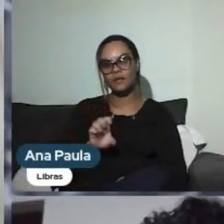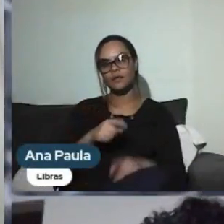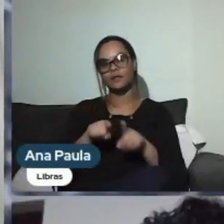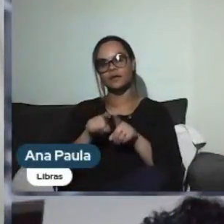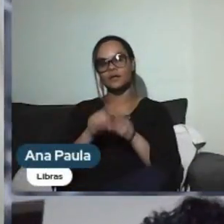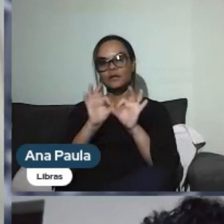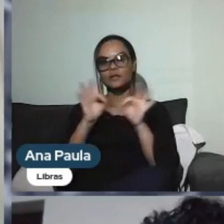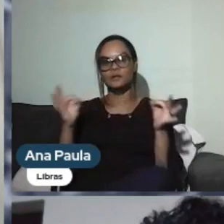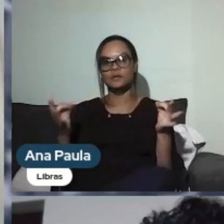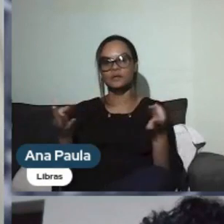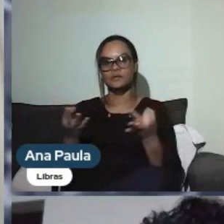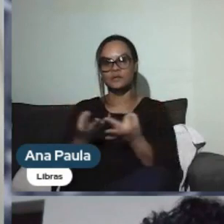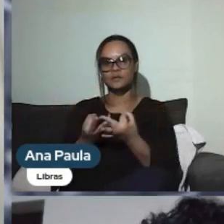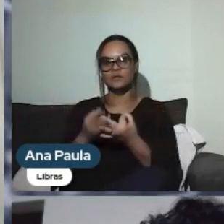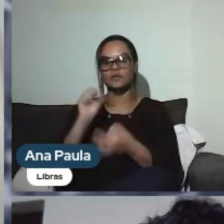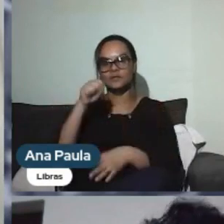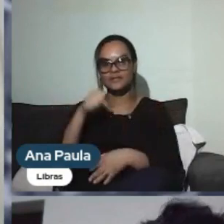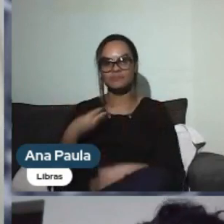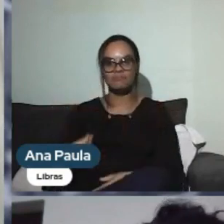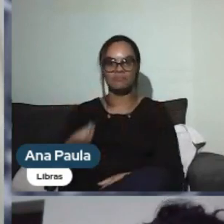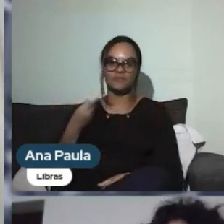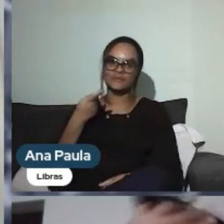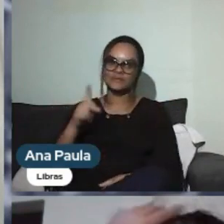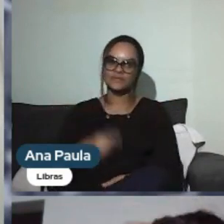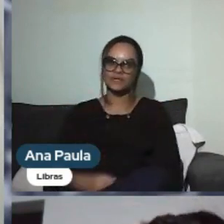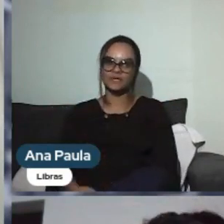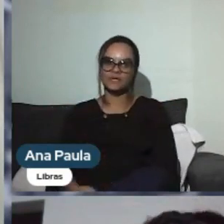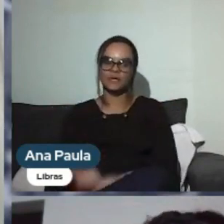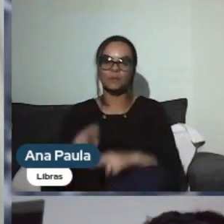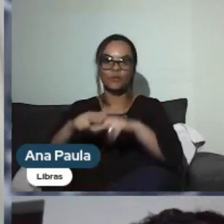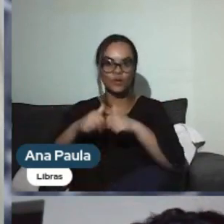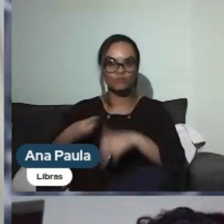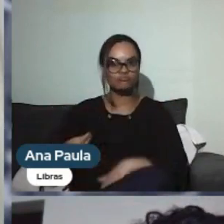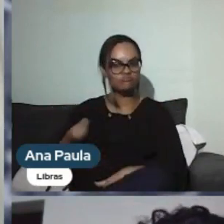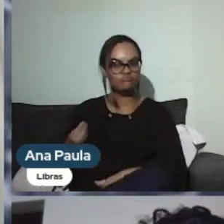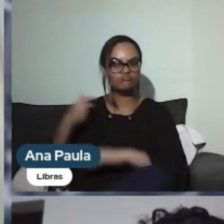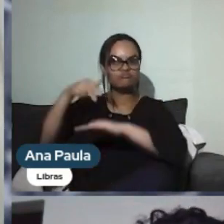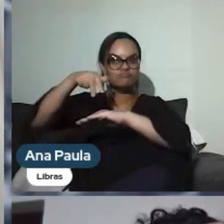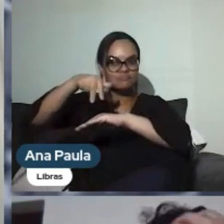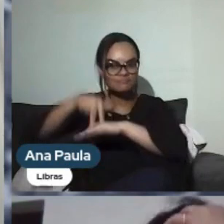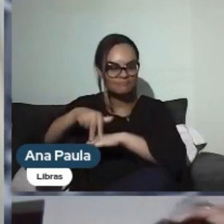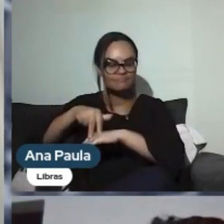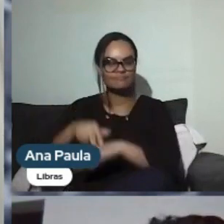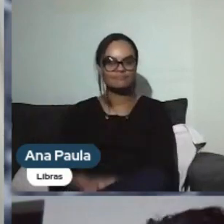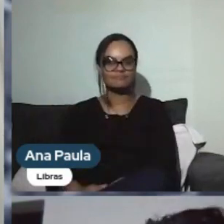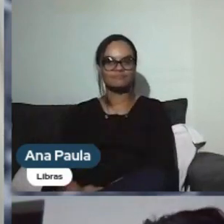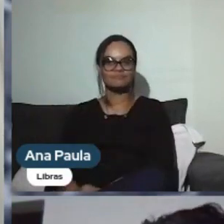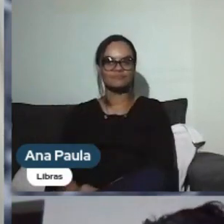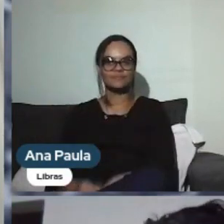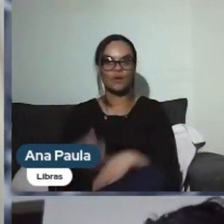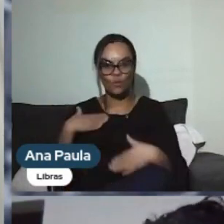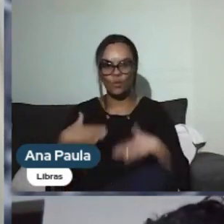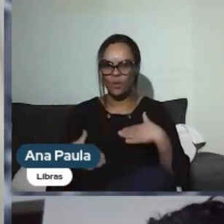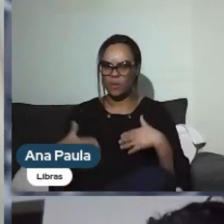família disse sim para a minha vida. por isso que estou aqui com vocês, em plenas condições físicas,